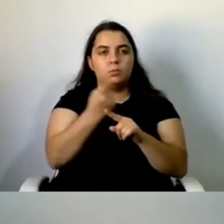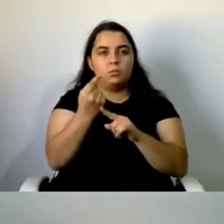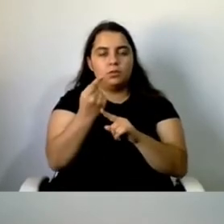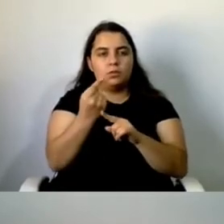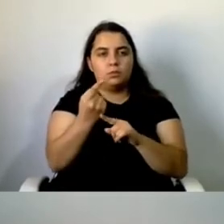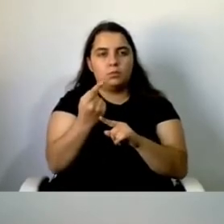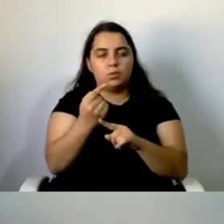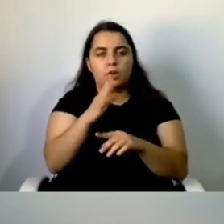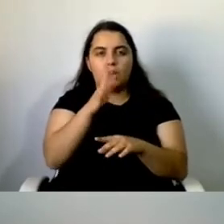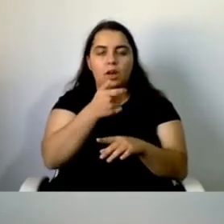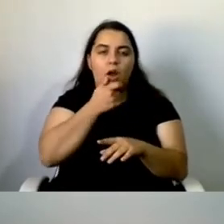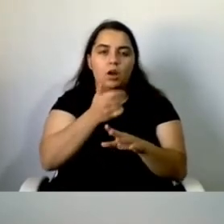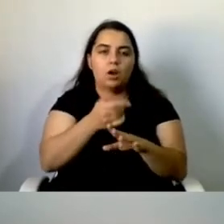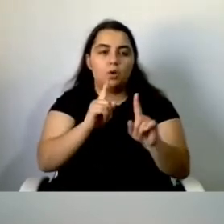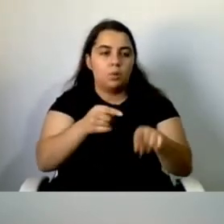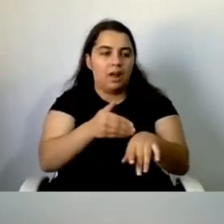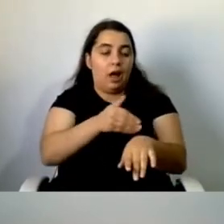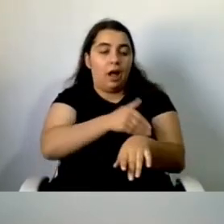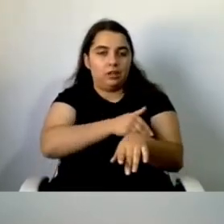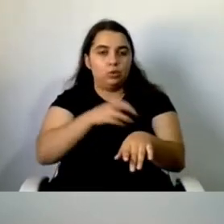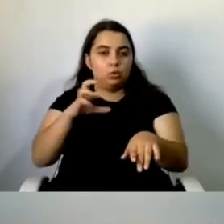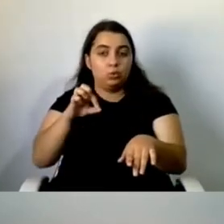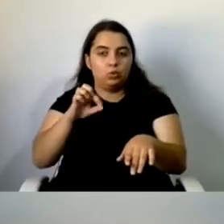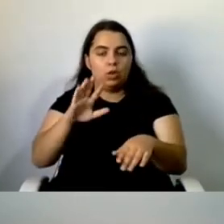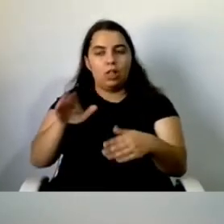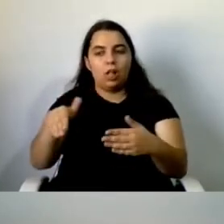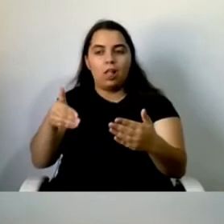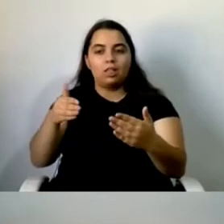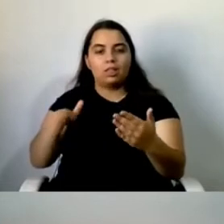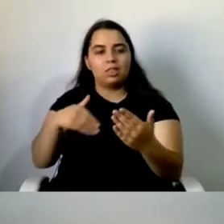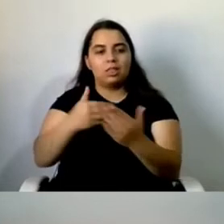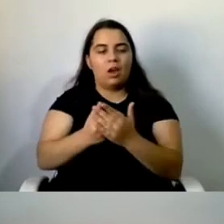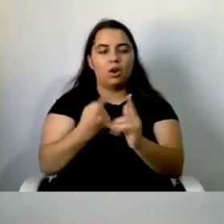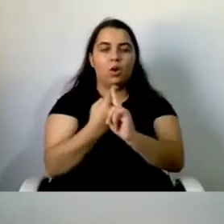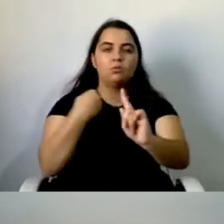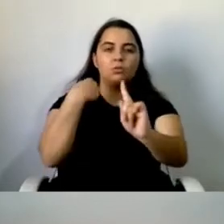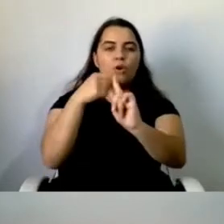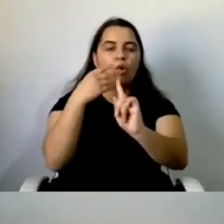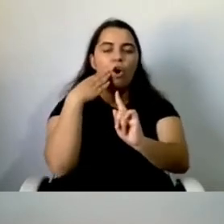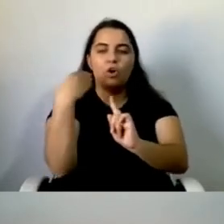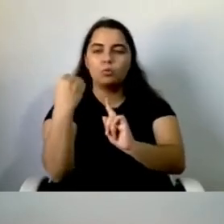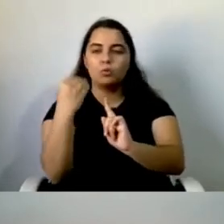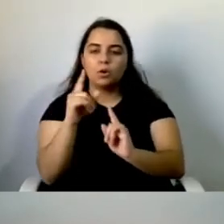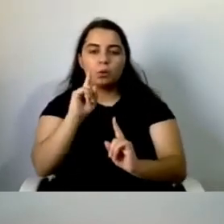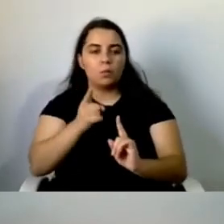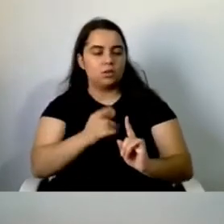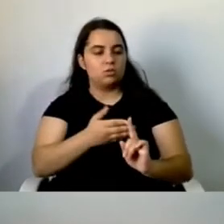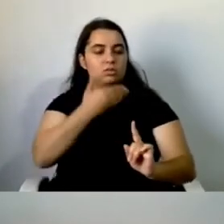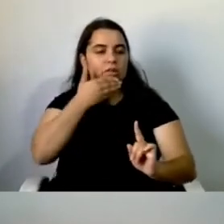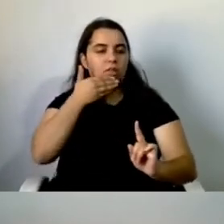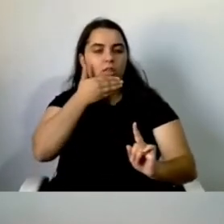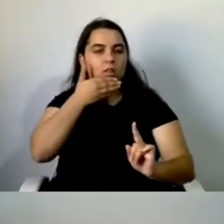vantagens aos jovens, que se iriam adaptar para